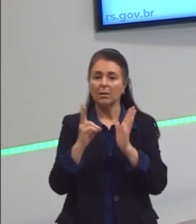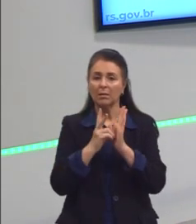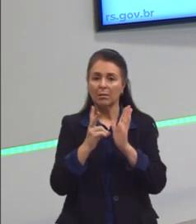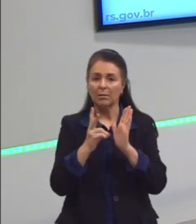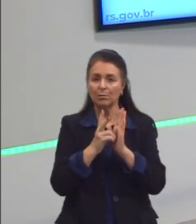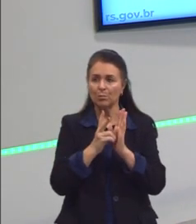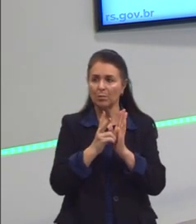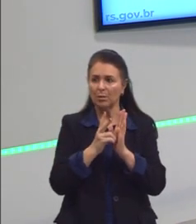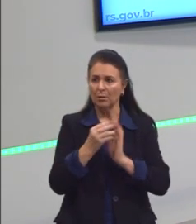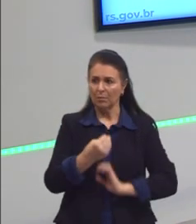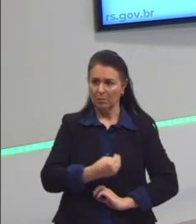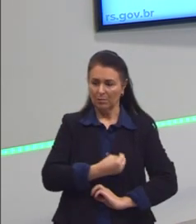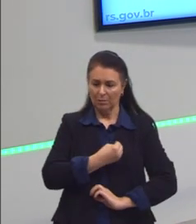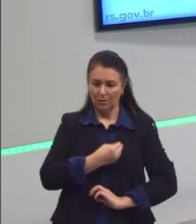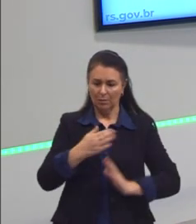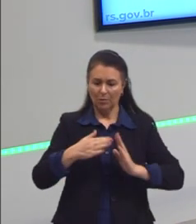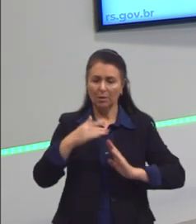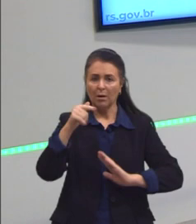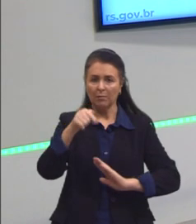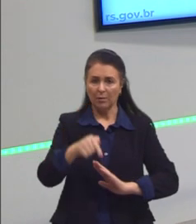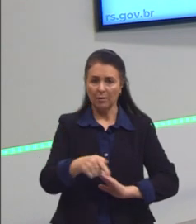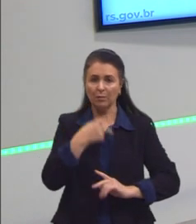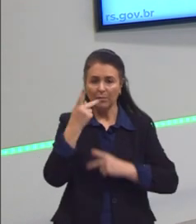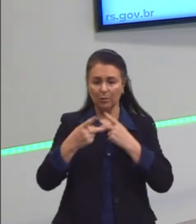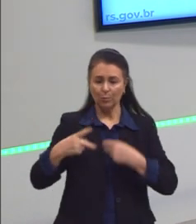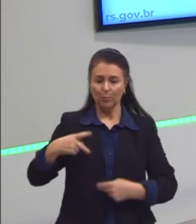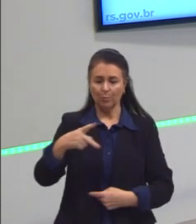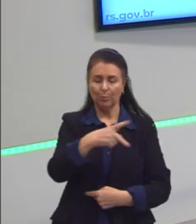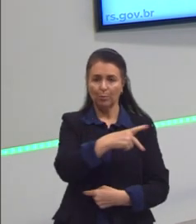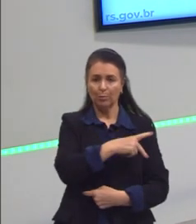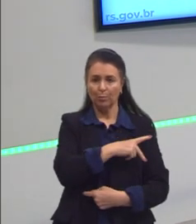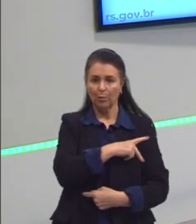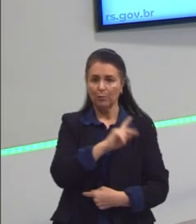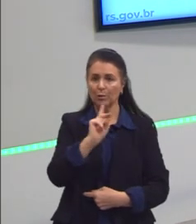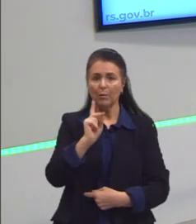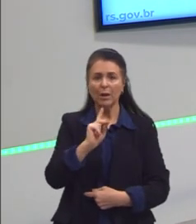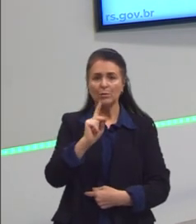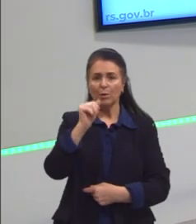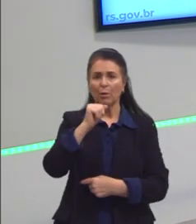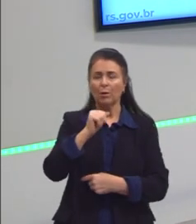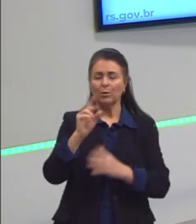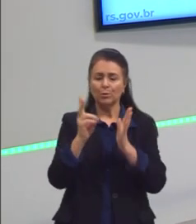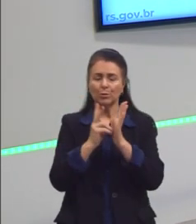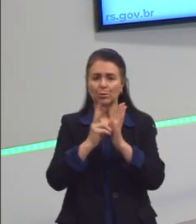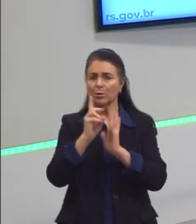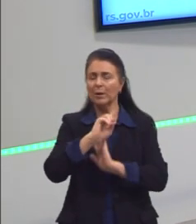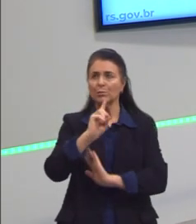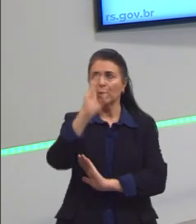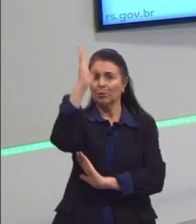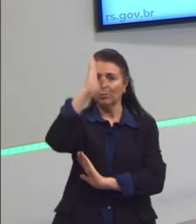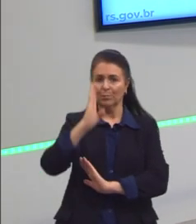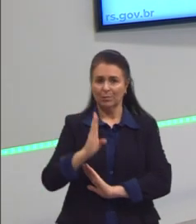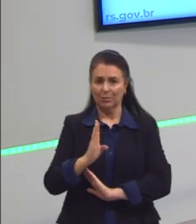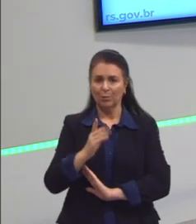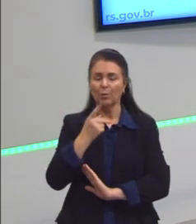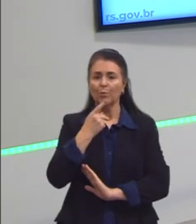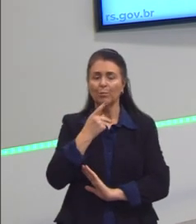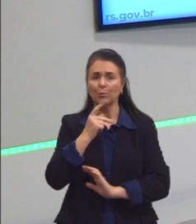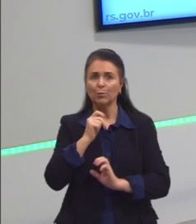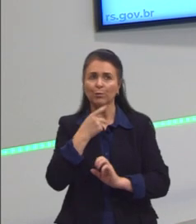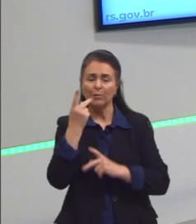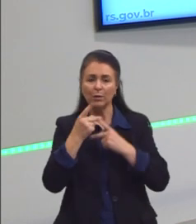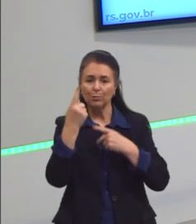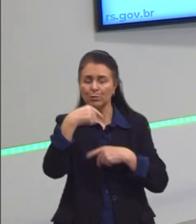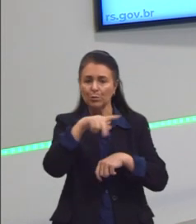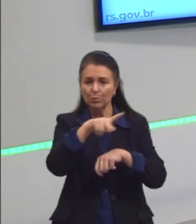aqui. Então, quando a gente fala de povos indígenas, não são só os nativos brasileiros. Eu posso falar de um povo indígena do México,